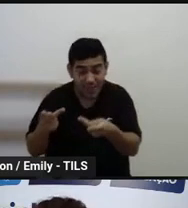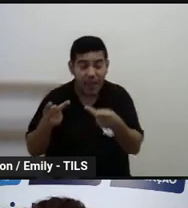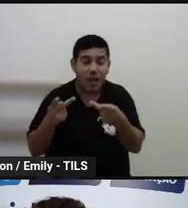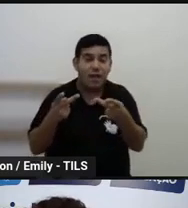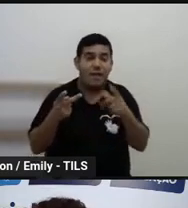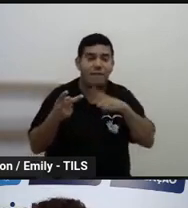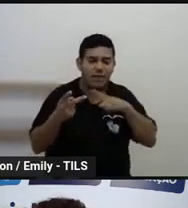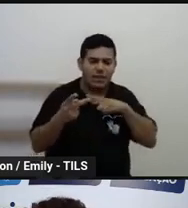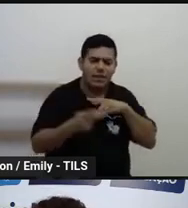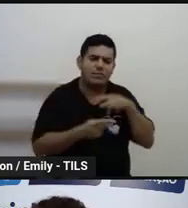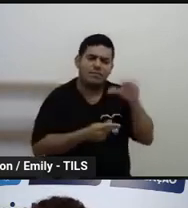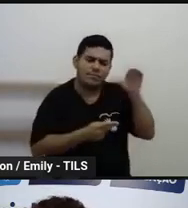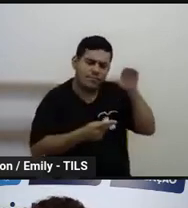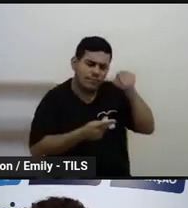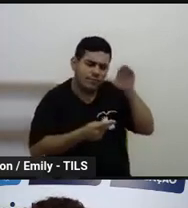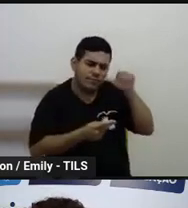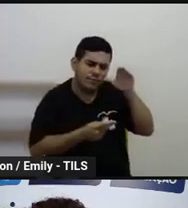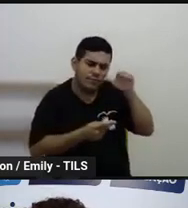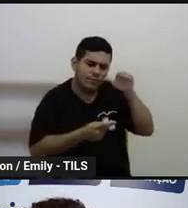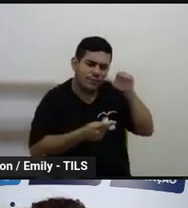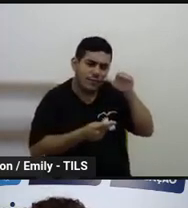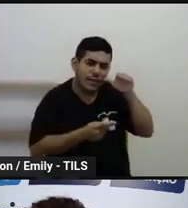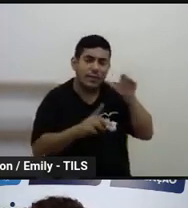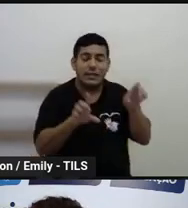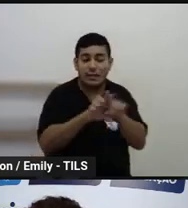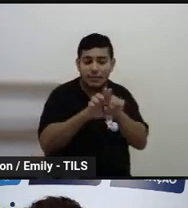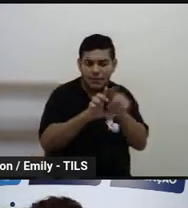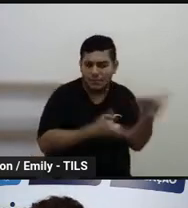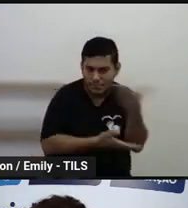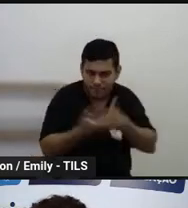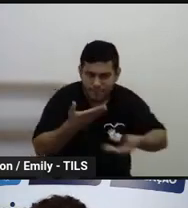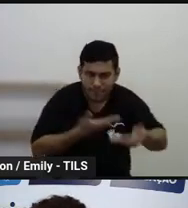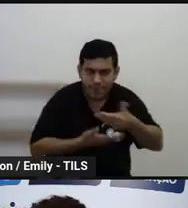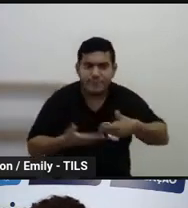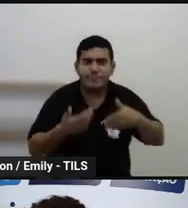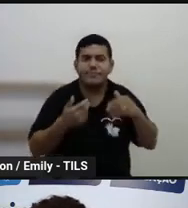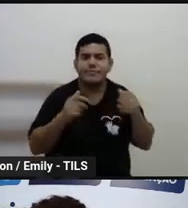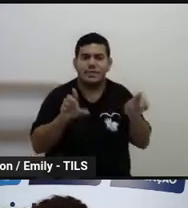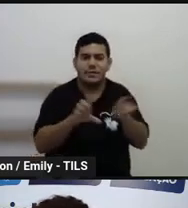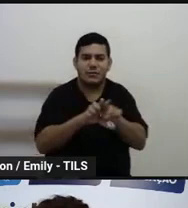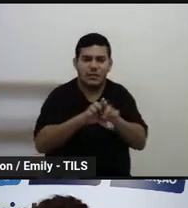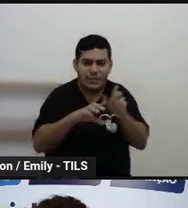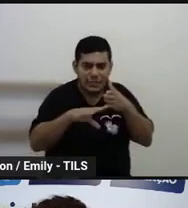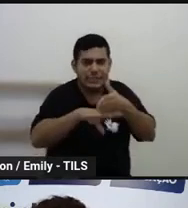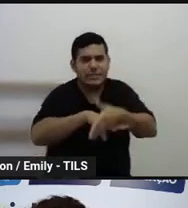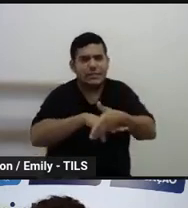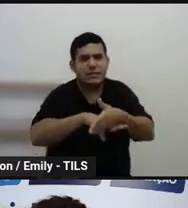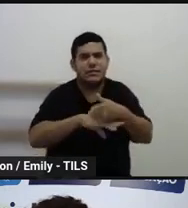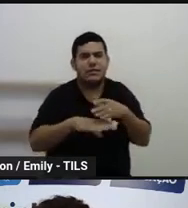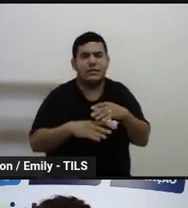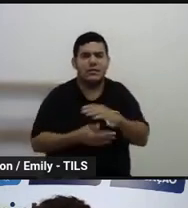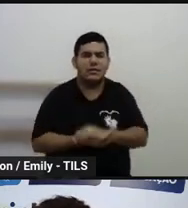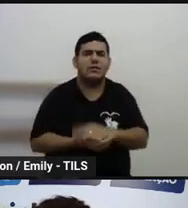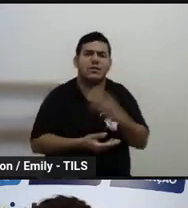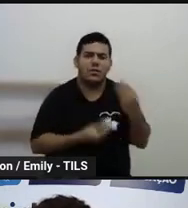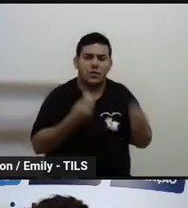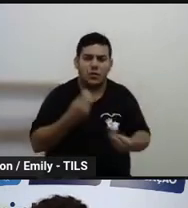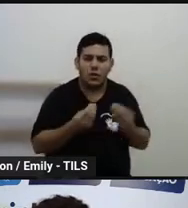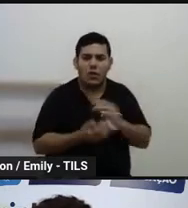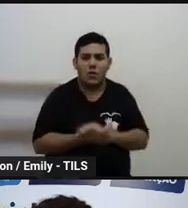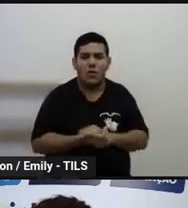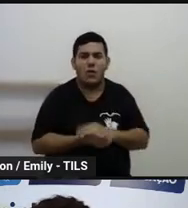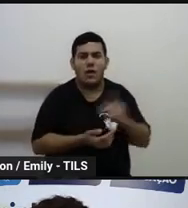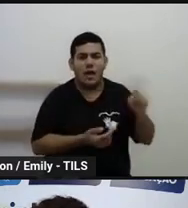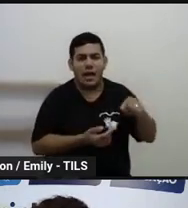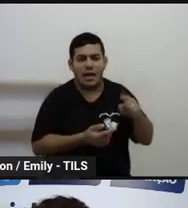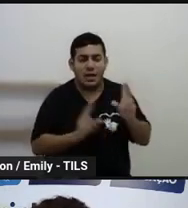monitoramento, intervenções e essas intervenções serão